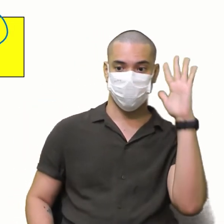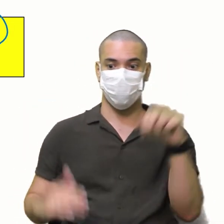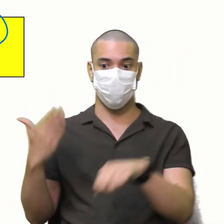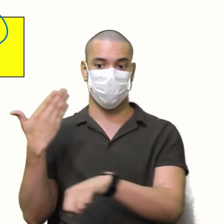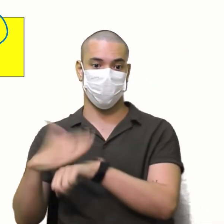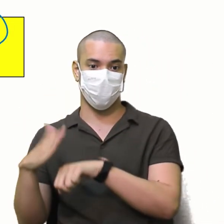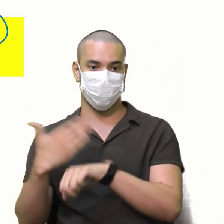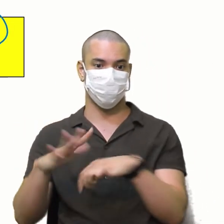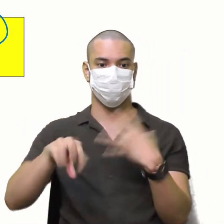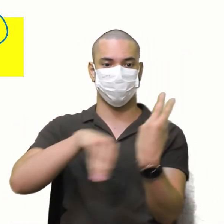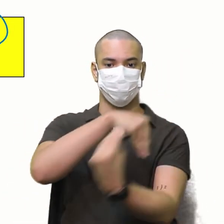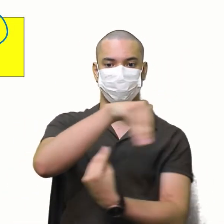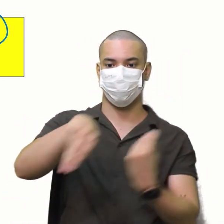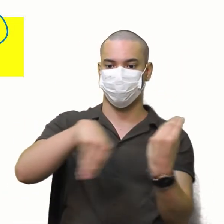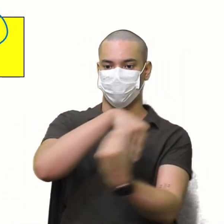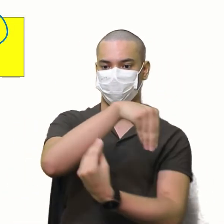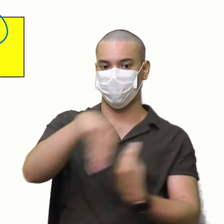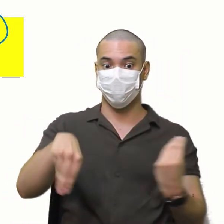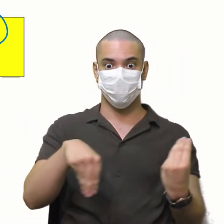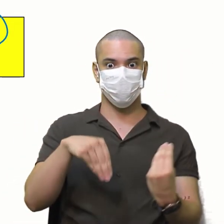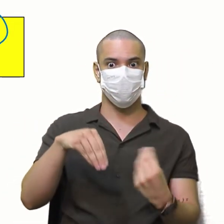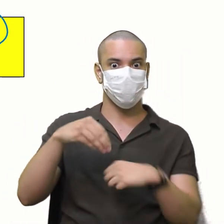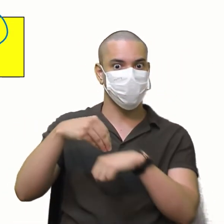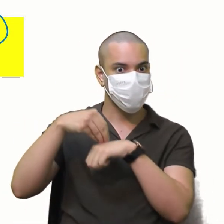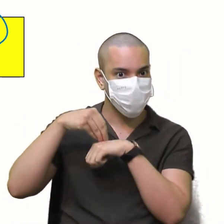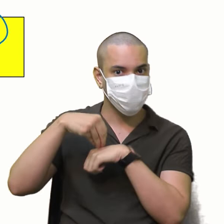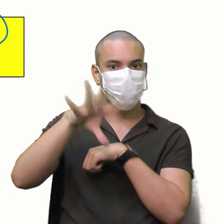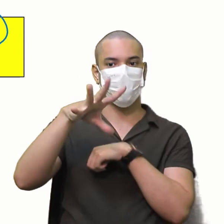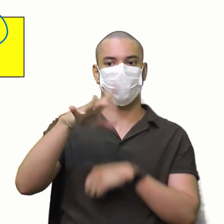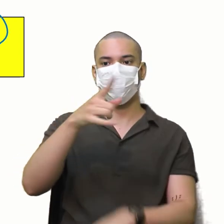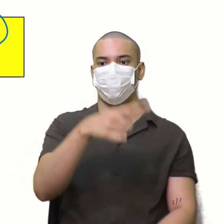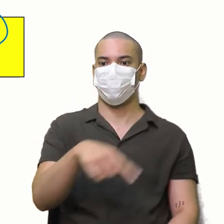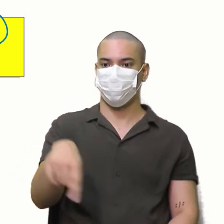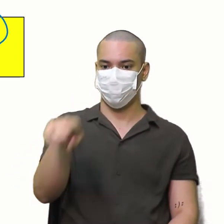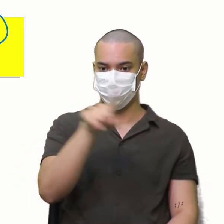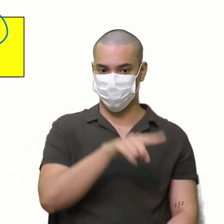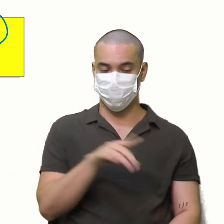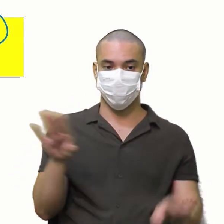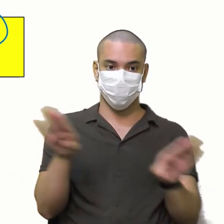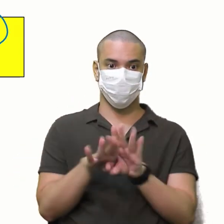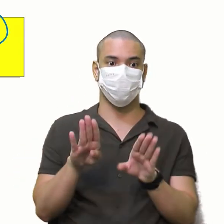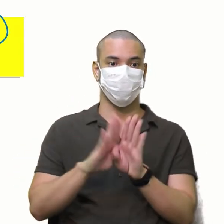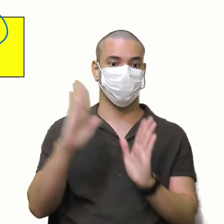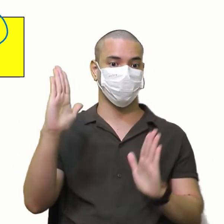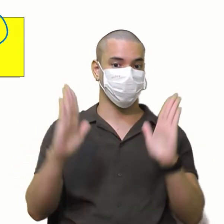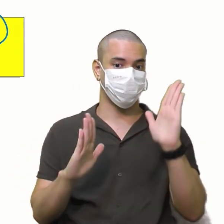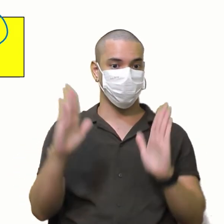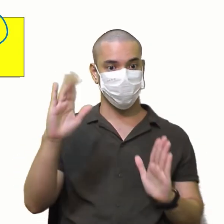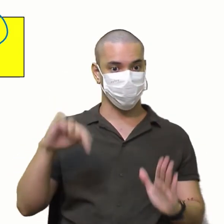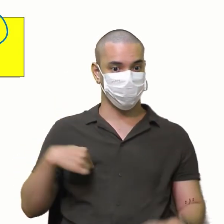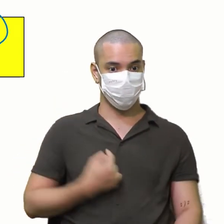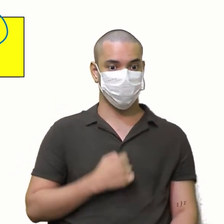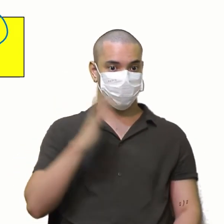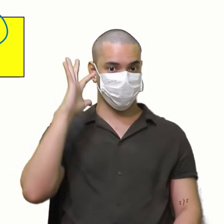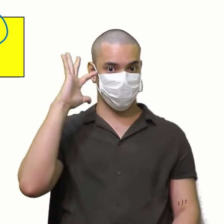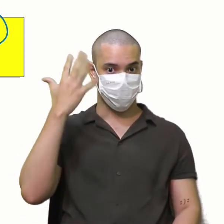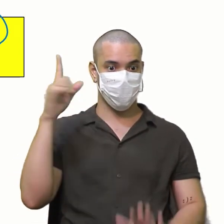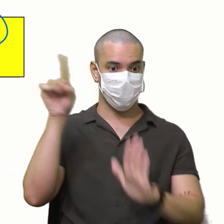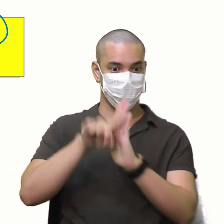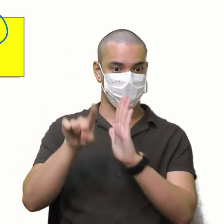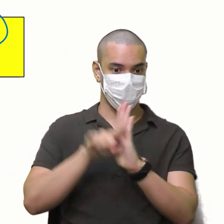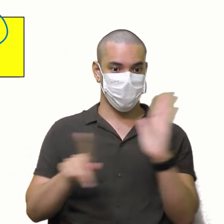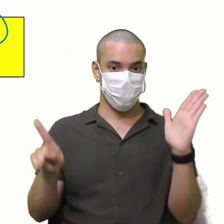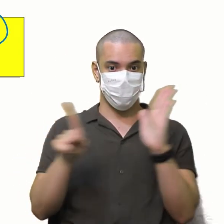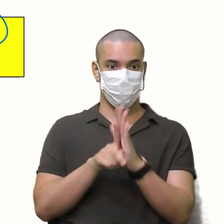que coisa interessante Nós já estamos indicando Pra vocês E durante a nossa resolução Aqui de algumas questões Do